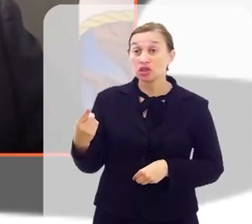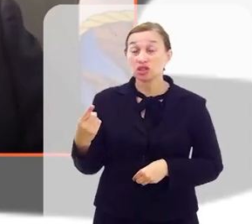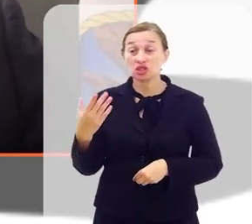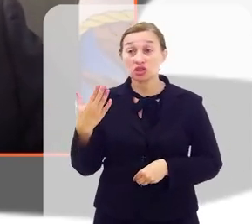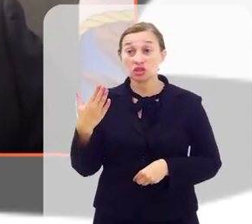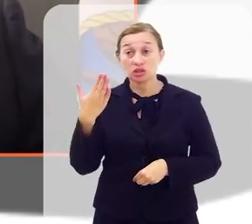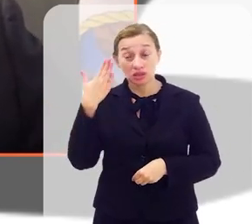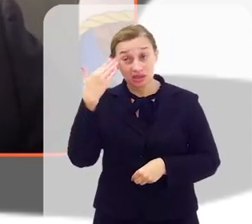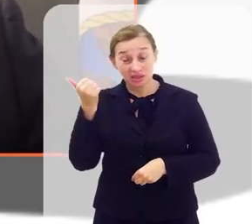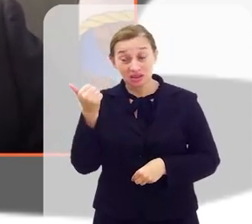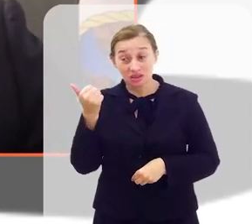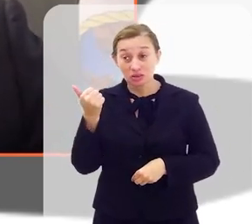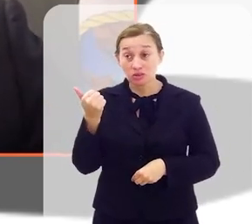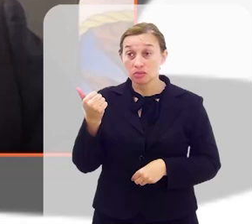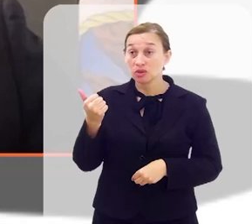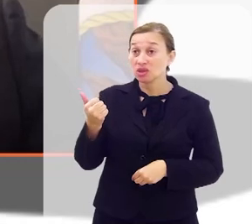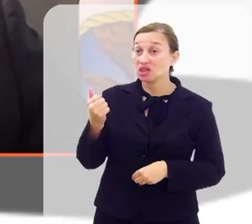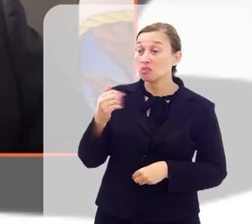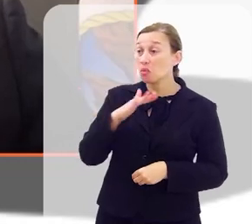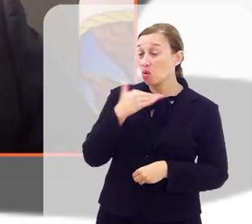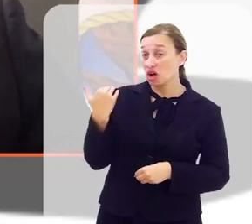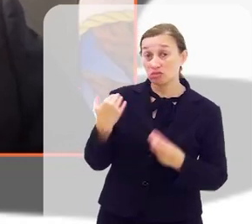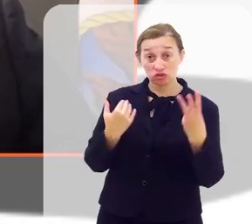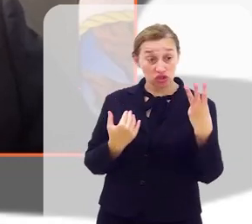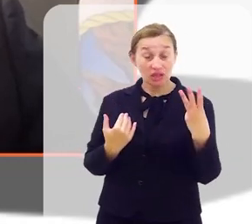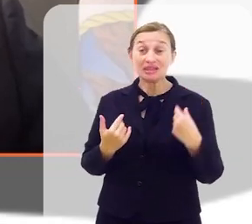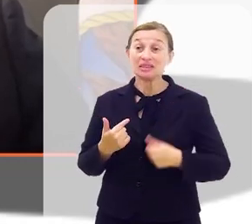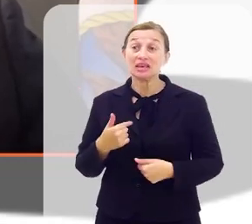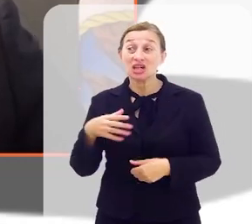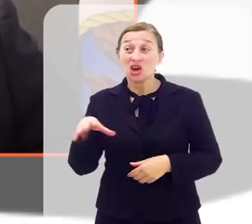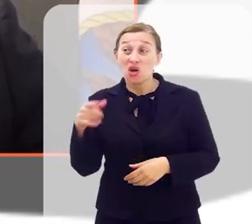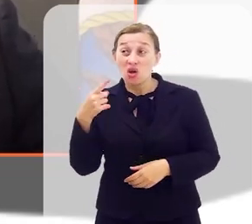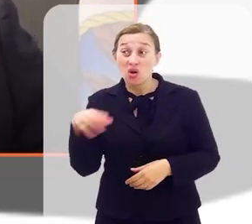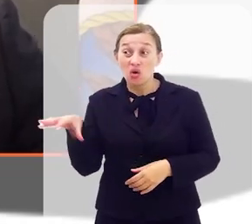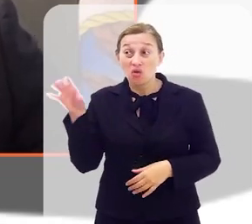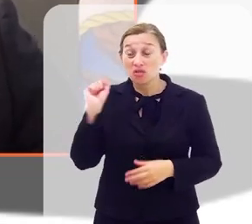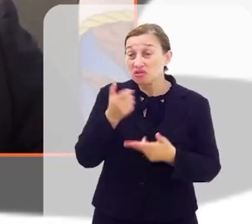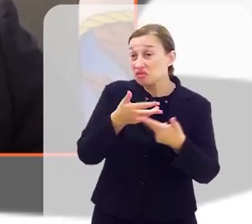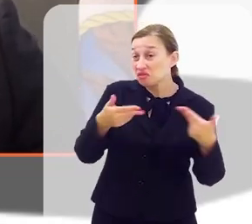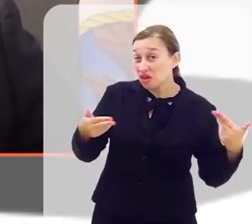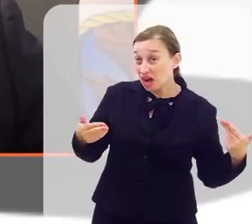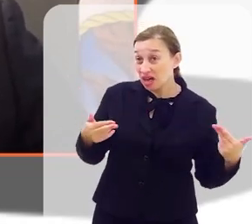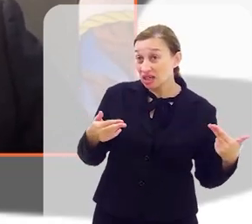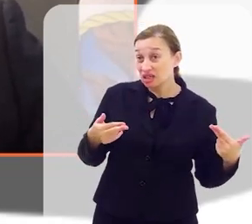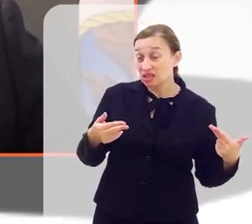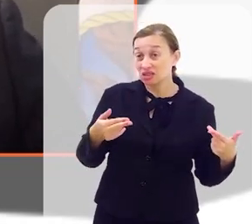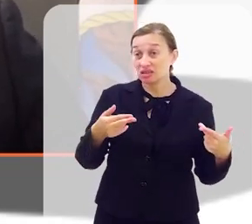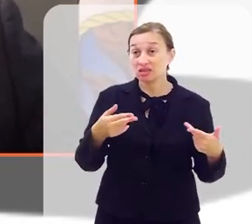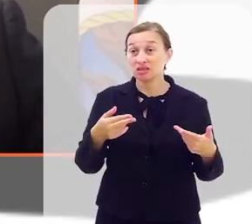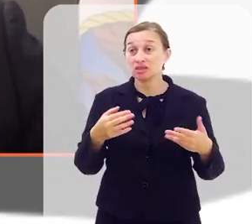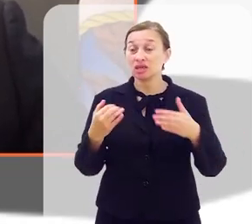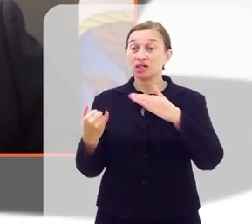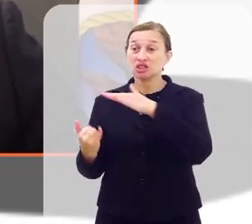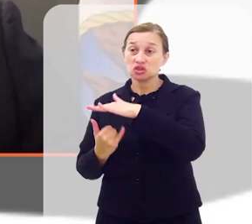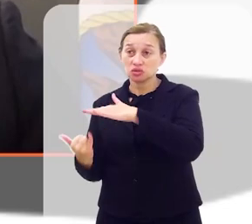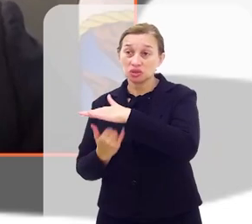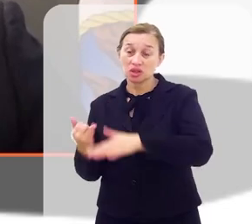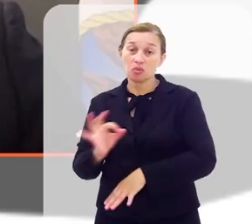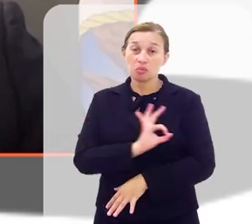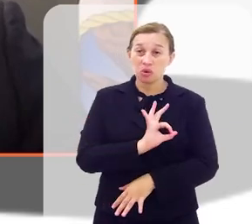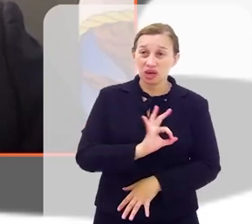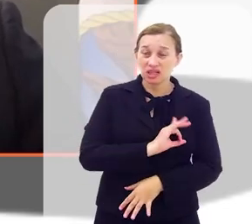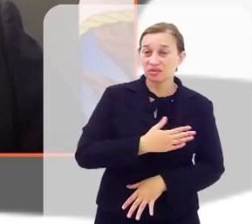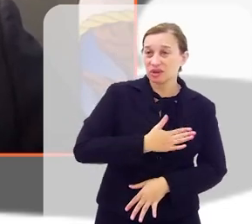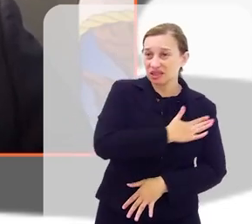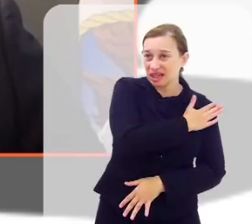saber, é o óbito dos três, e ali eu ouvi vários órgãos. Polícia Militar, Polícia Civil, a